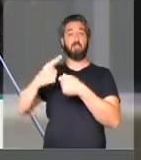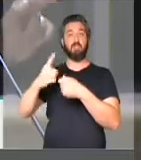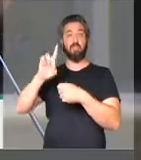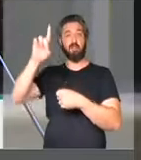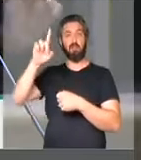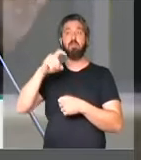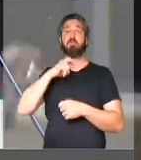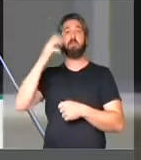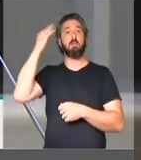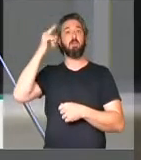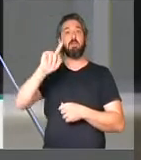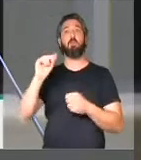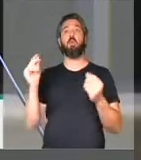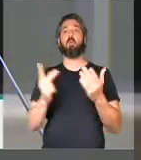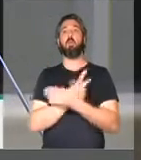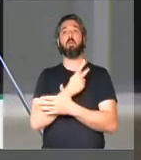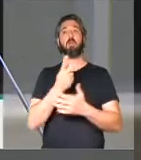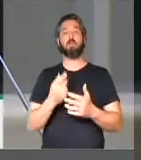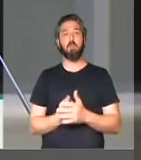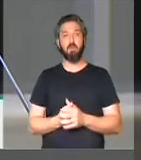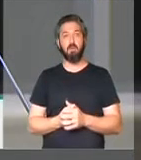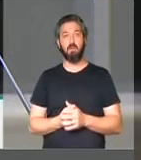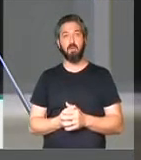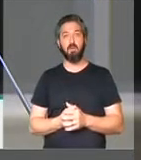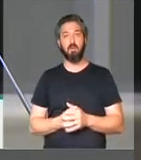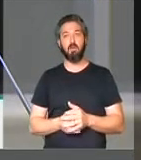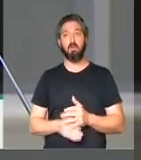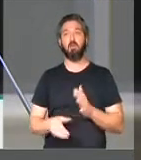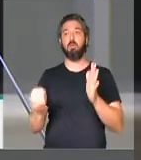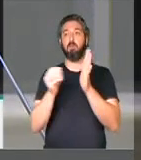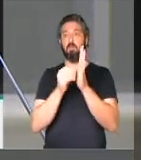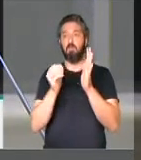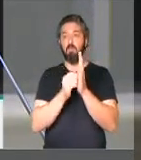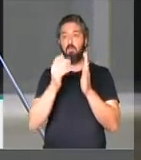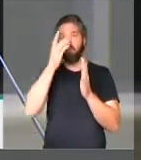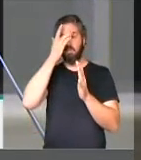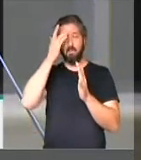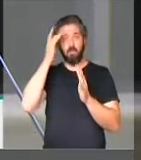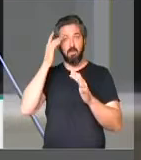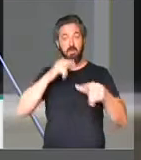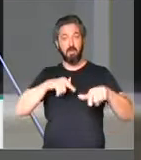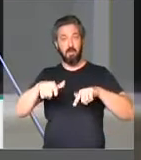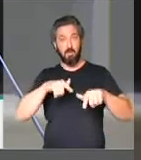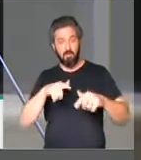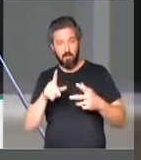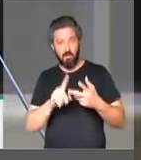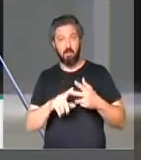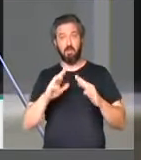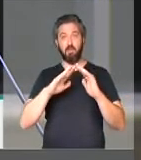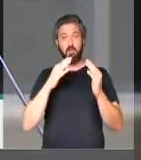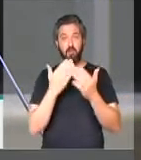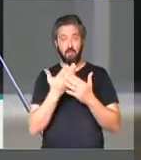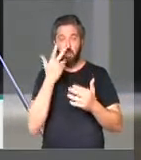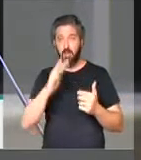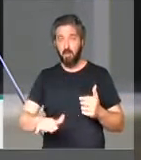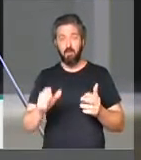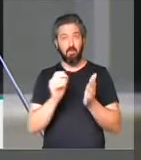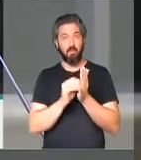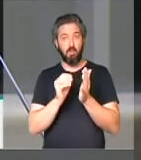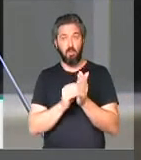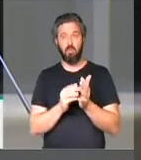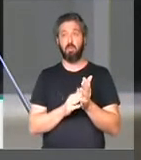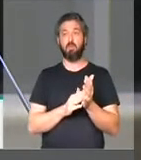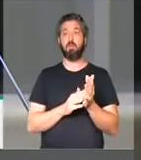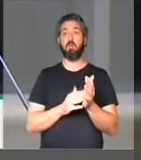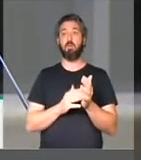Ninguém sabe como foi aquela remoção. Faltou para aquelas pessoas trabalho e escola para as crianças.